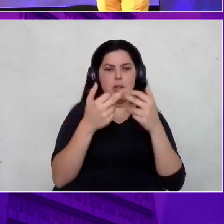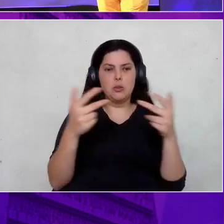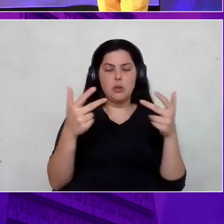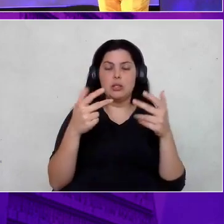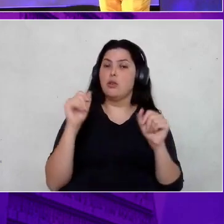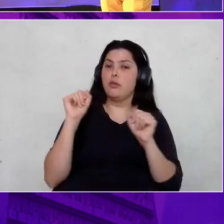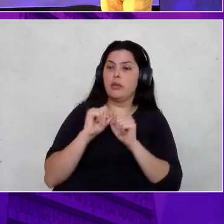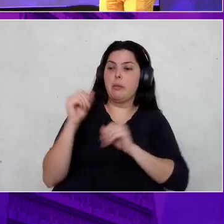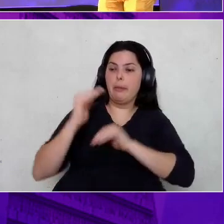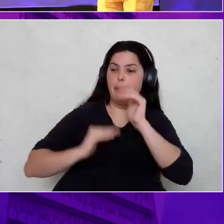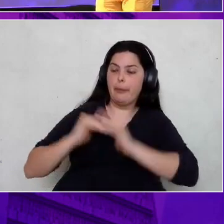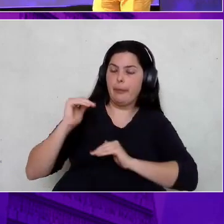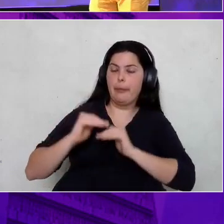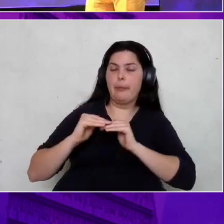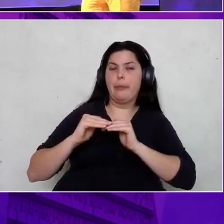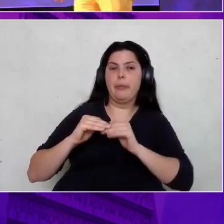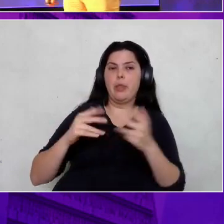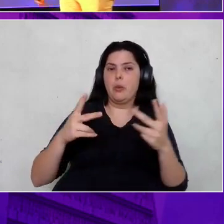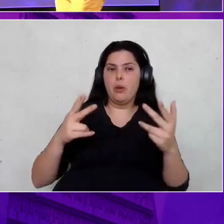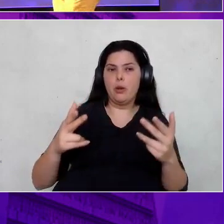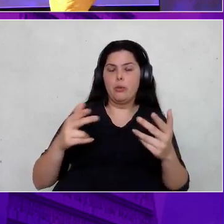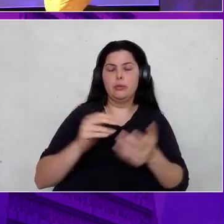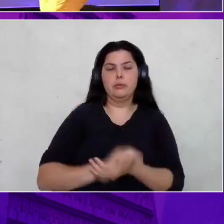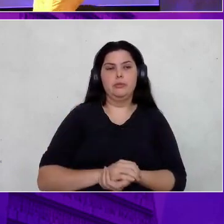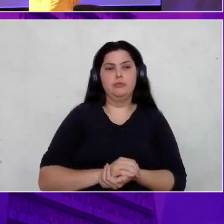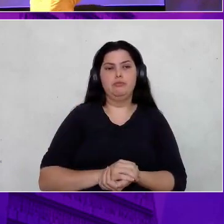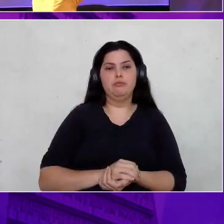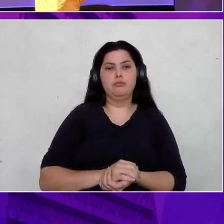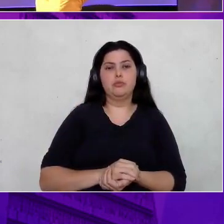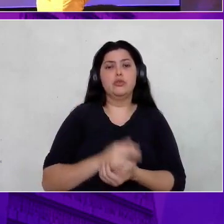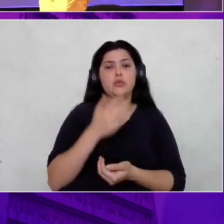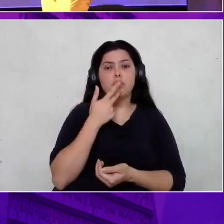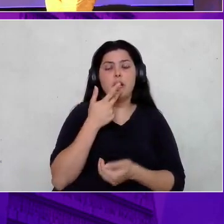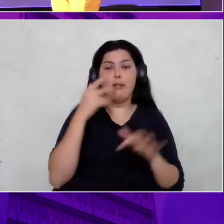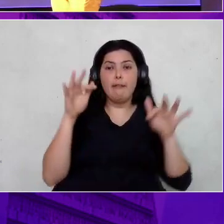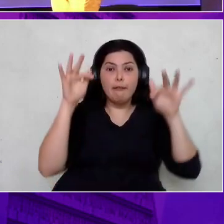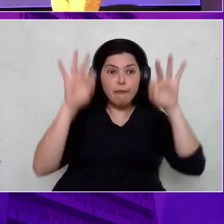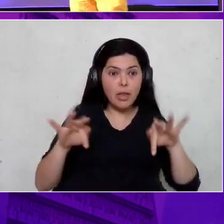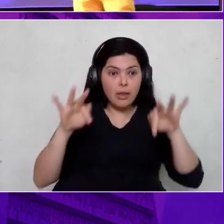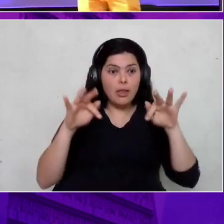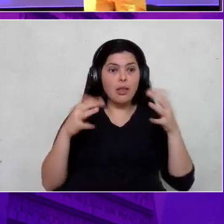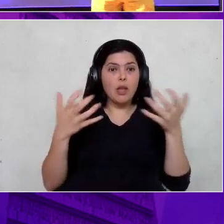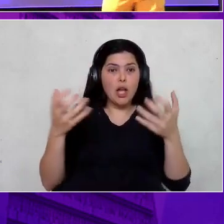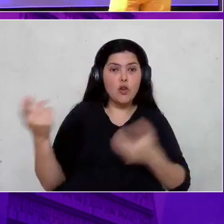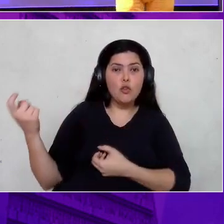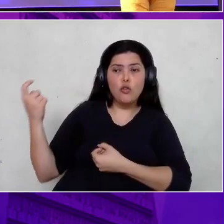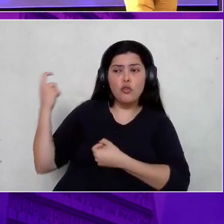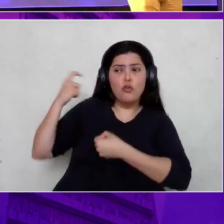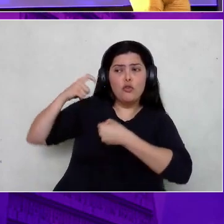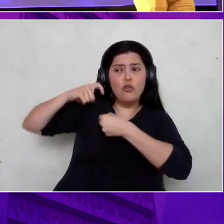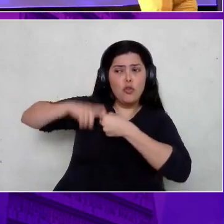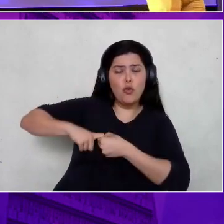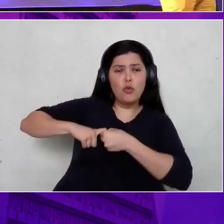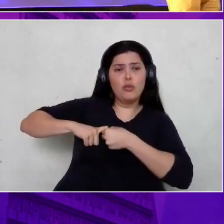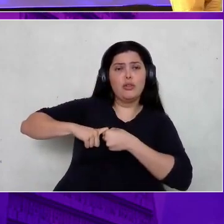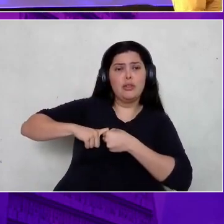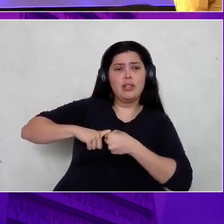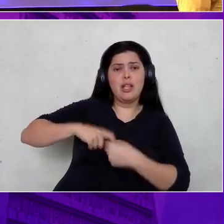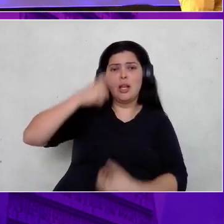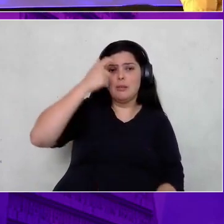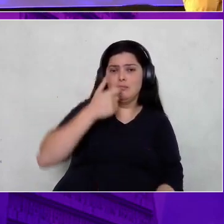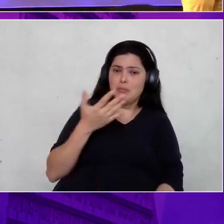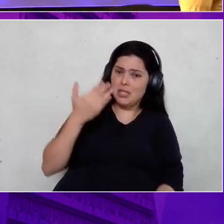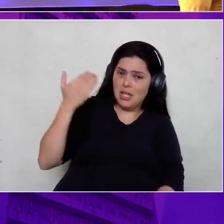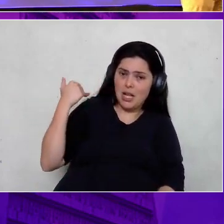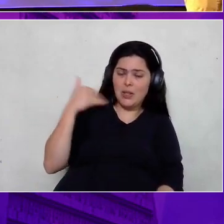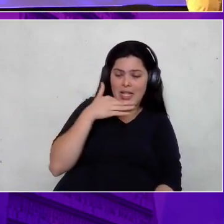Foi exatamente o que eu fiz. Eu cheguei e falei, acabou. Eu quero voltar a ser aquele uxa lá de trás, aquela criança